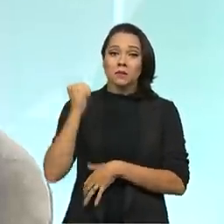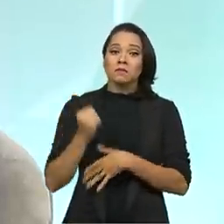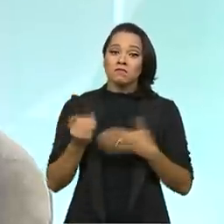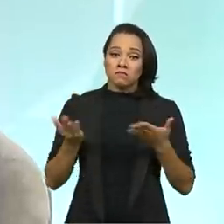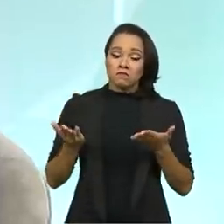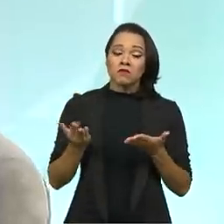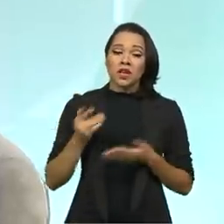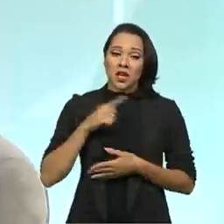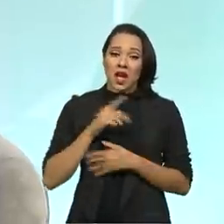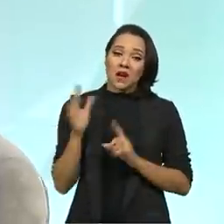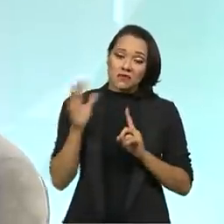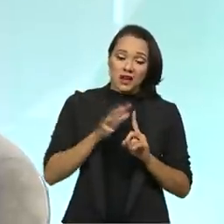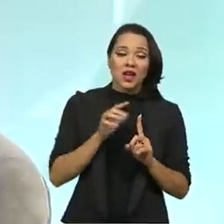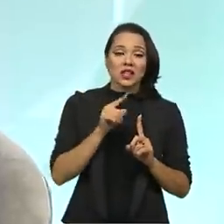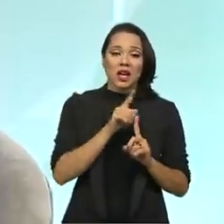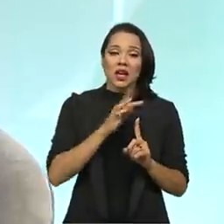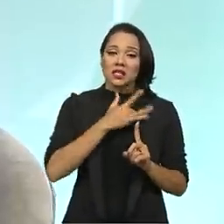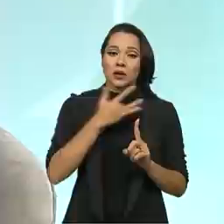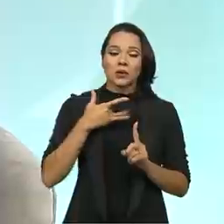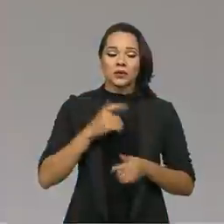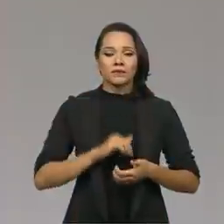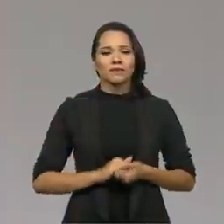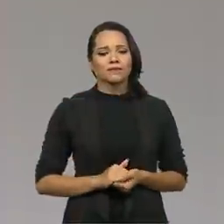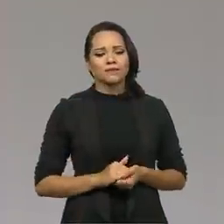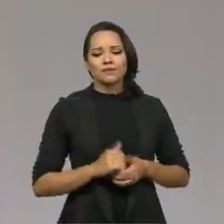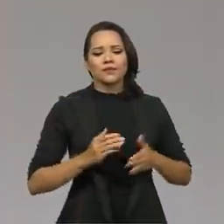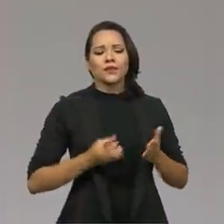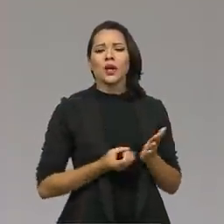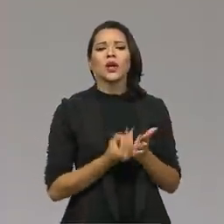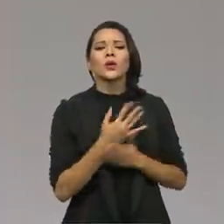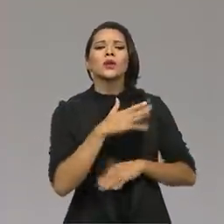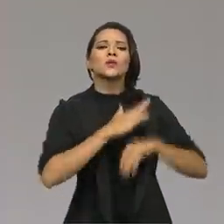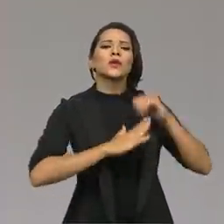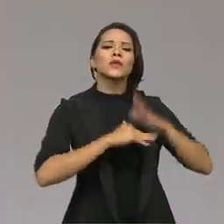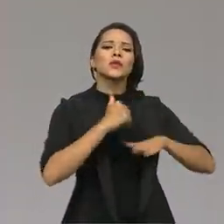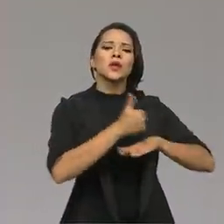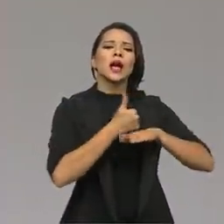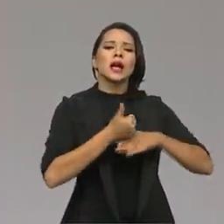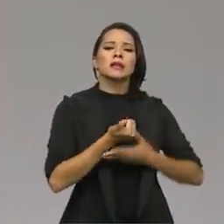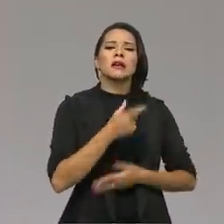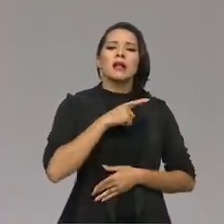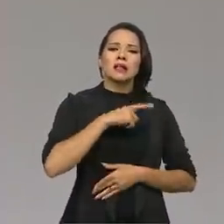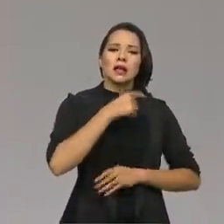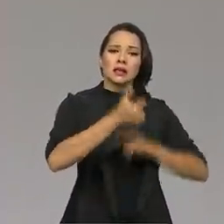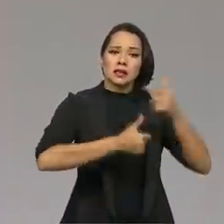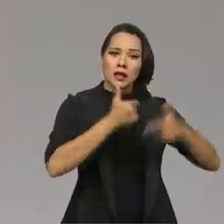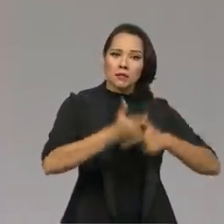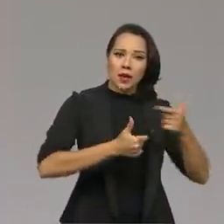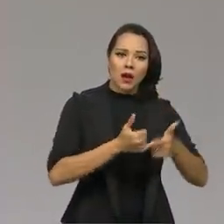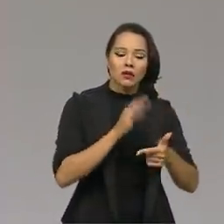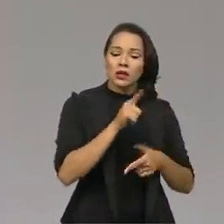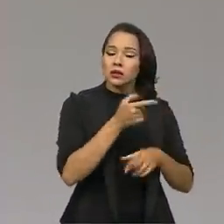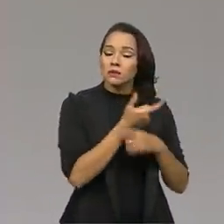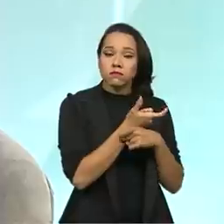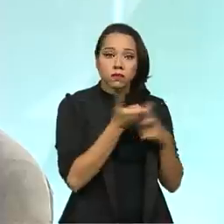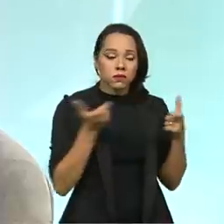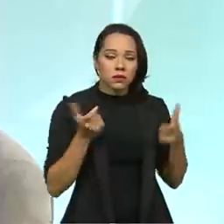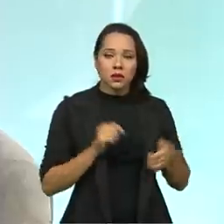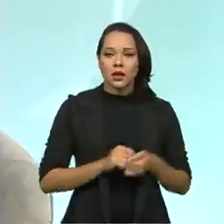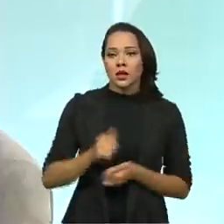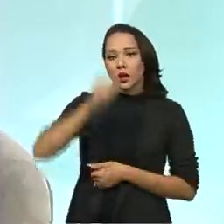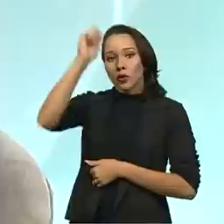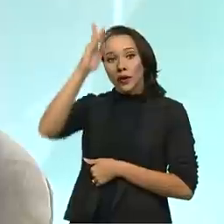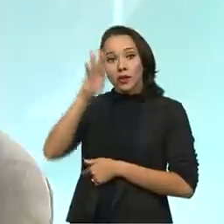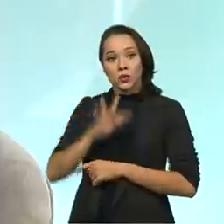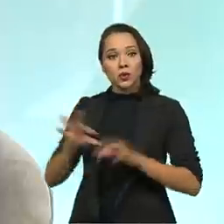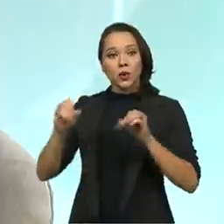acabam afetando a saúde. E quantos profissionais estão envolvidos nesse trabalho que é gigantesco? No Brasil